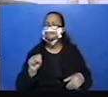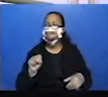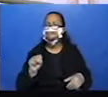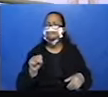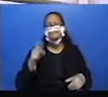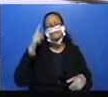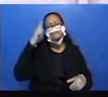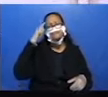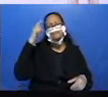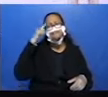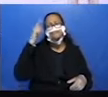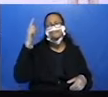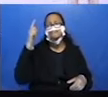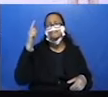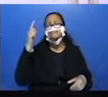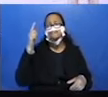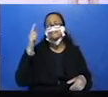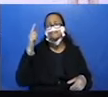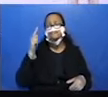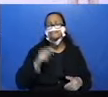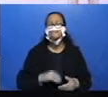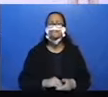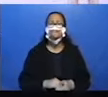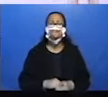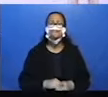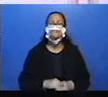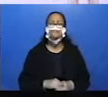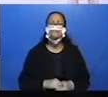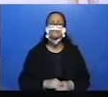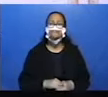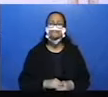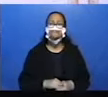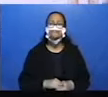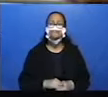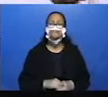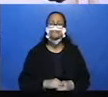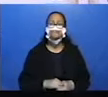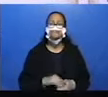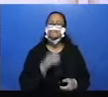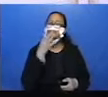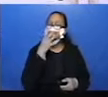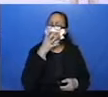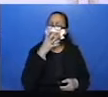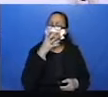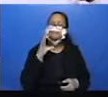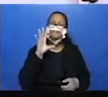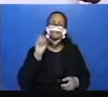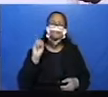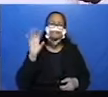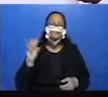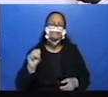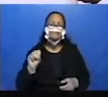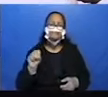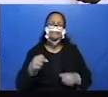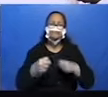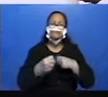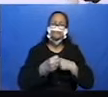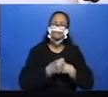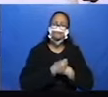Pensa. Aonde o cão latia? O cão latia perto.